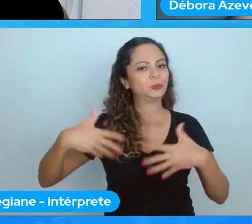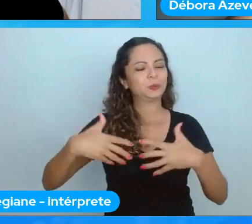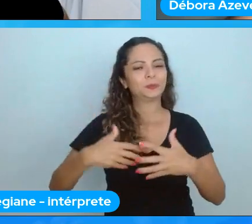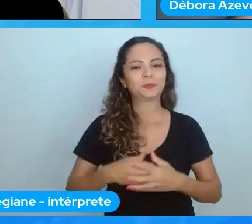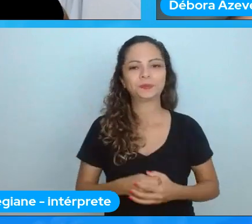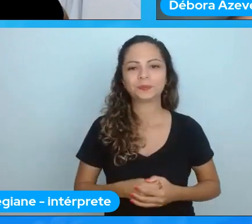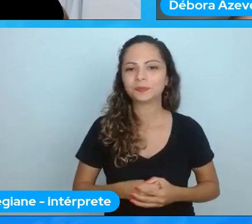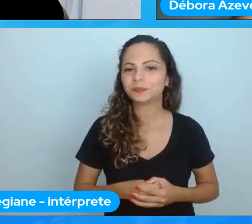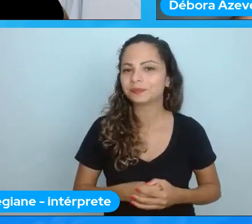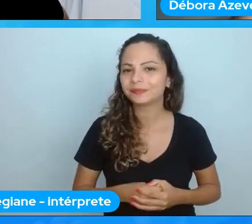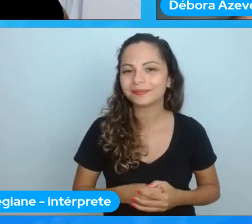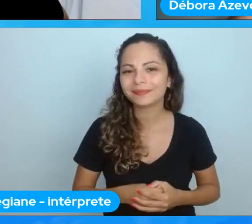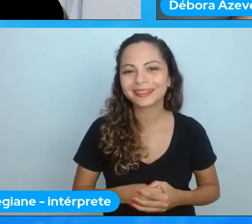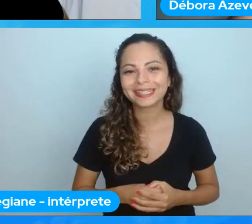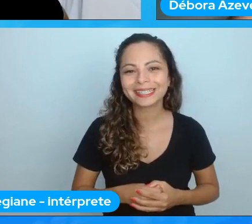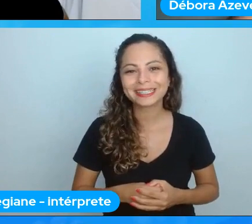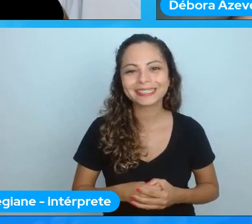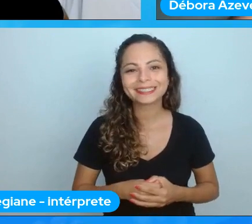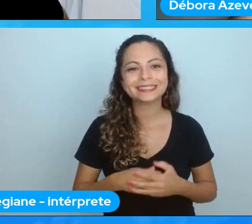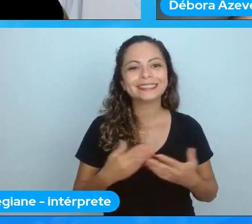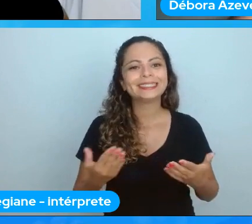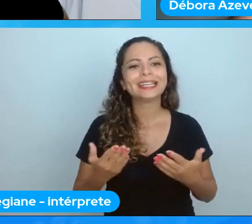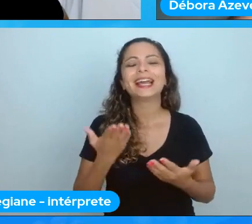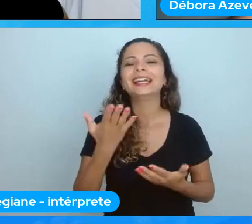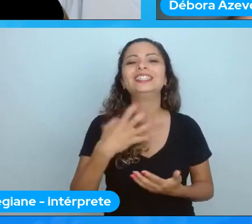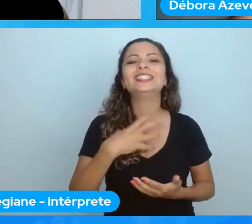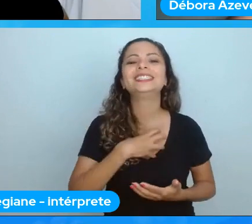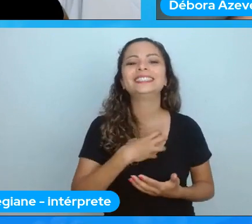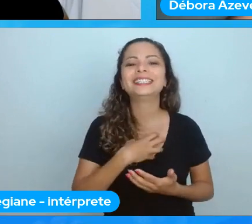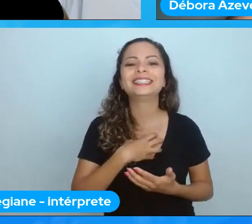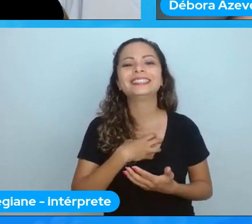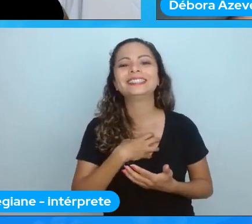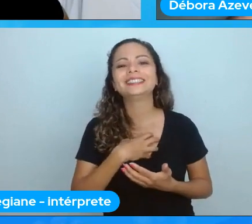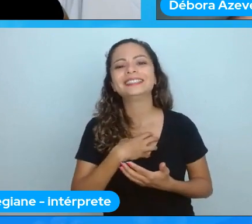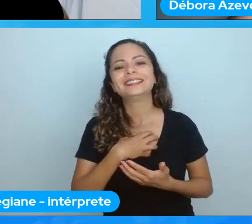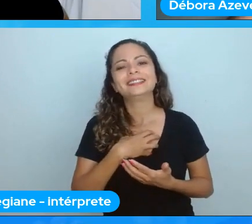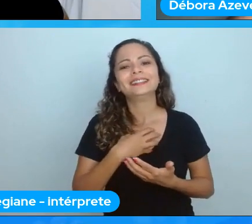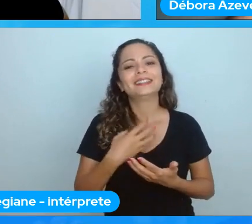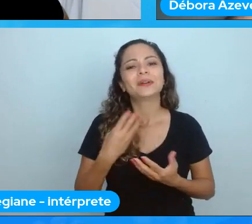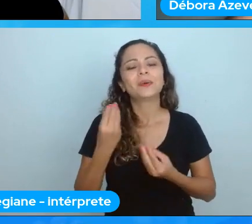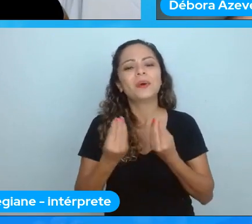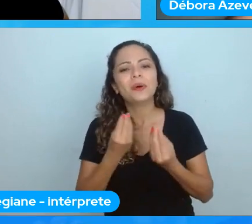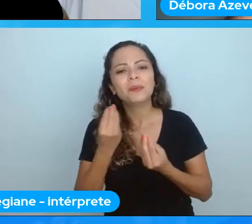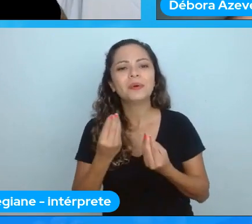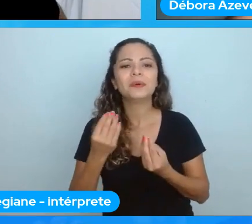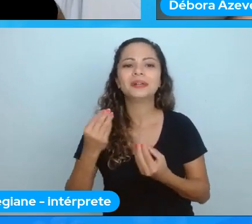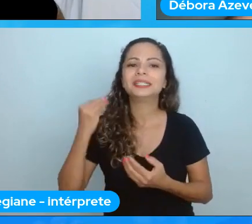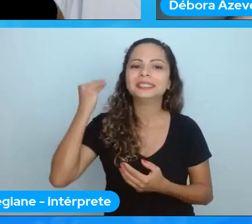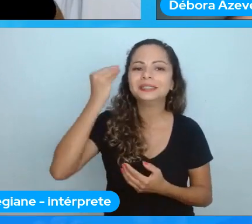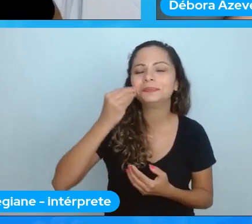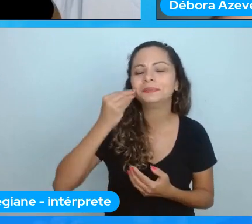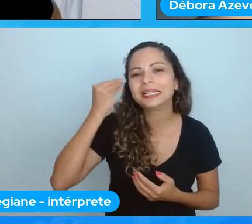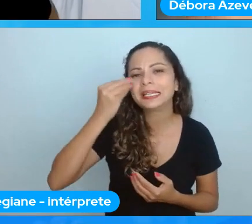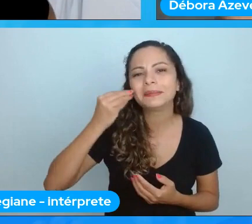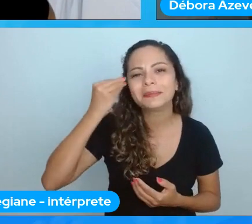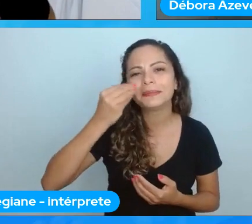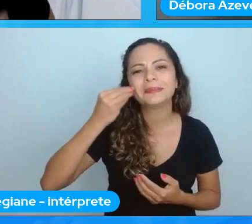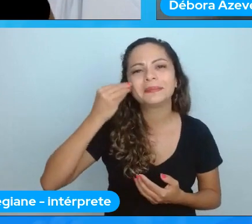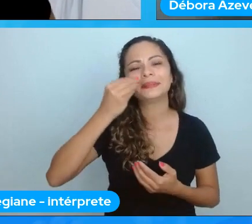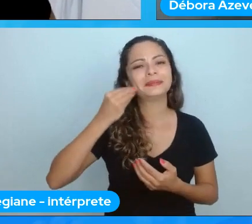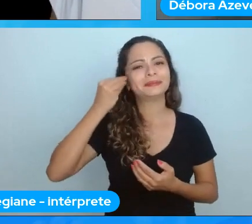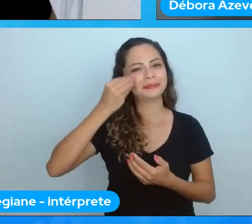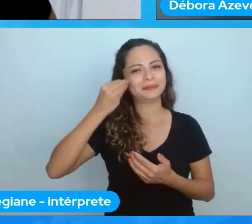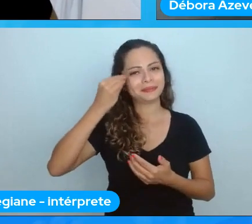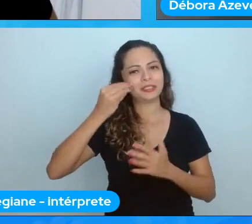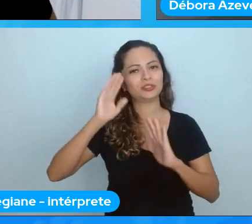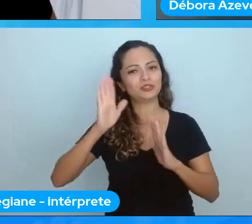e é simpatia se aprende como só vivendo experimentando ou você teve referências e aí